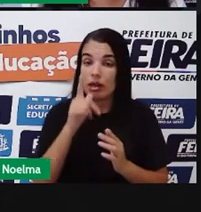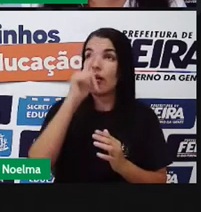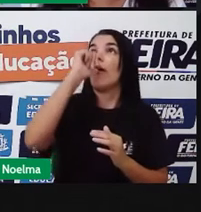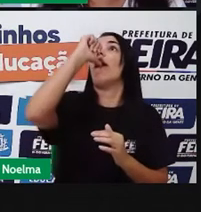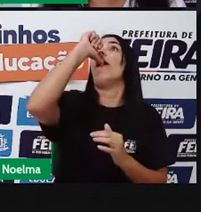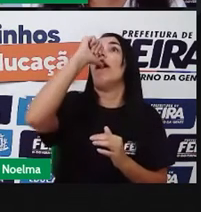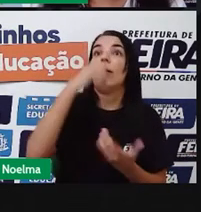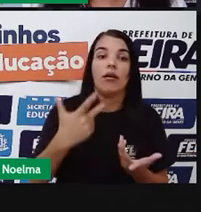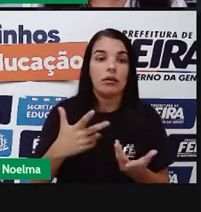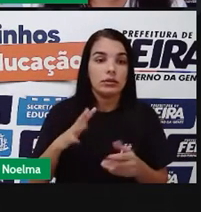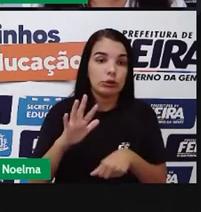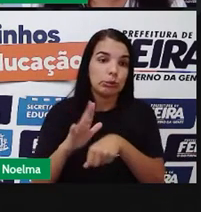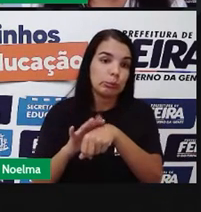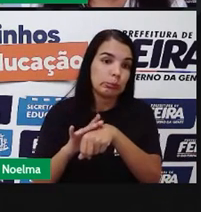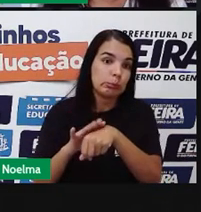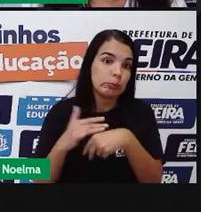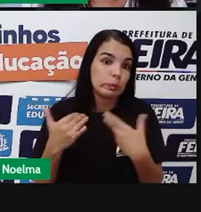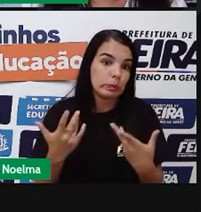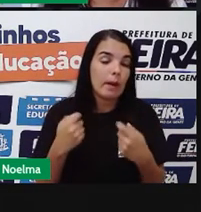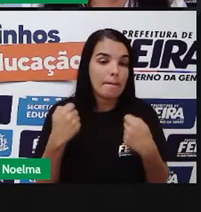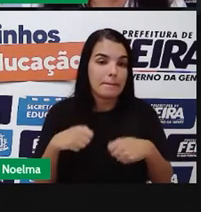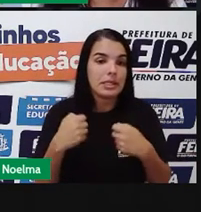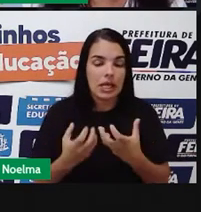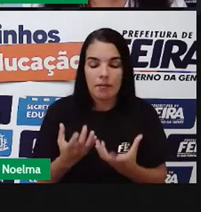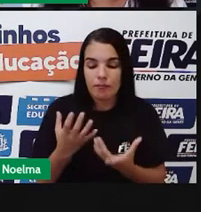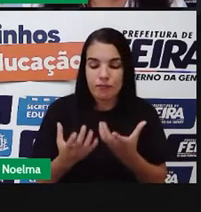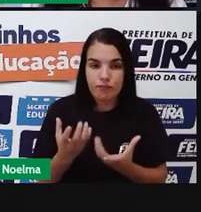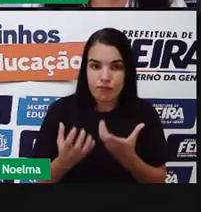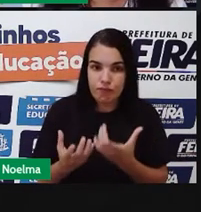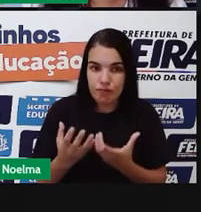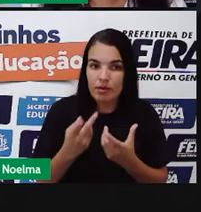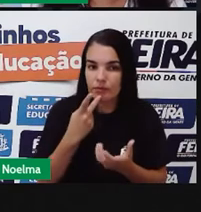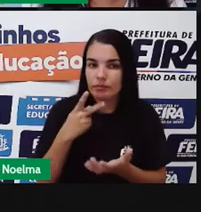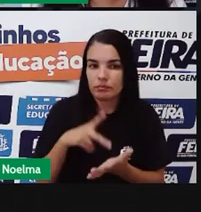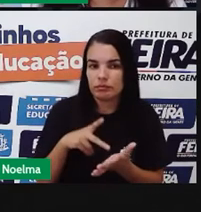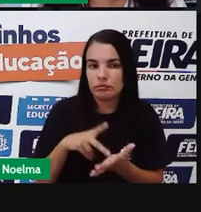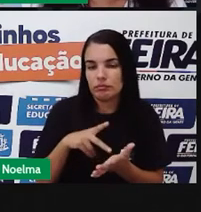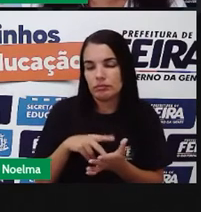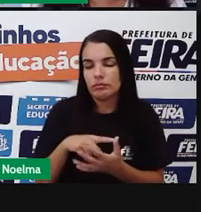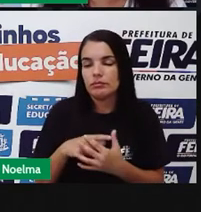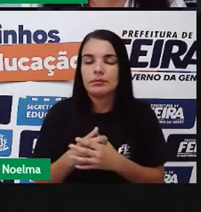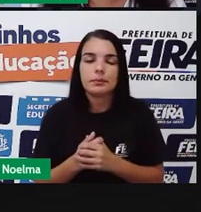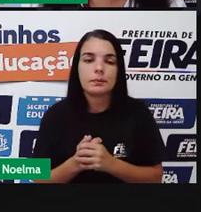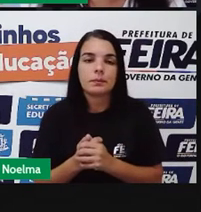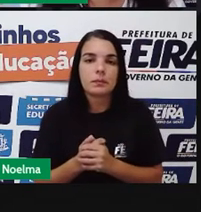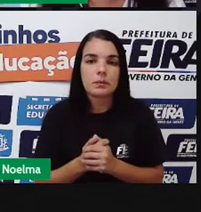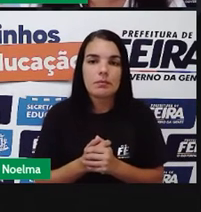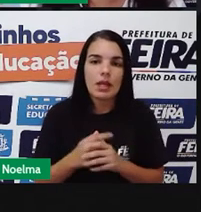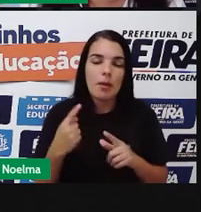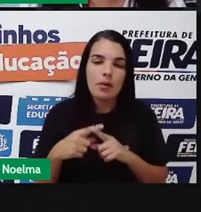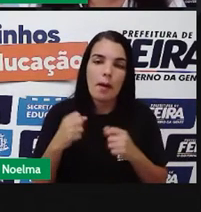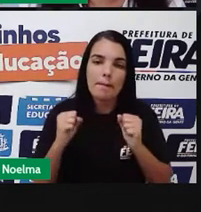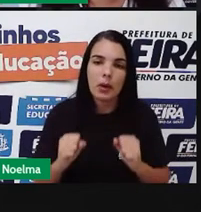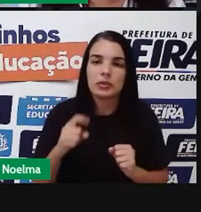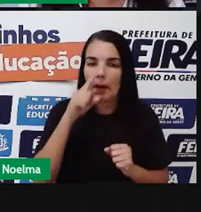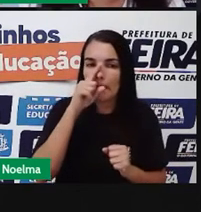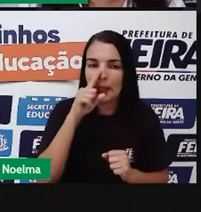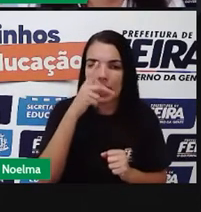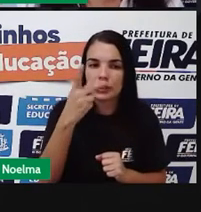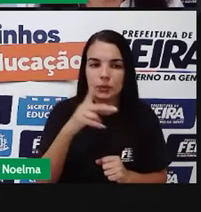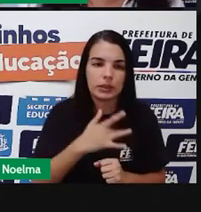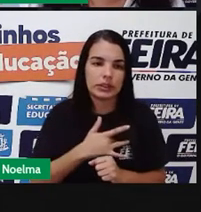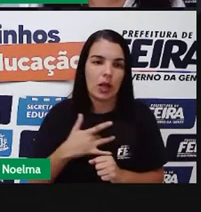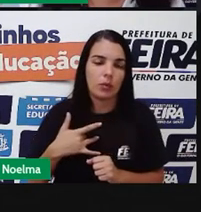ingerir essa água com bactérias ou qualquer outro tipo de micro-organismo pode prejudicar aí a sua